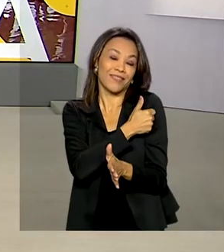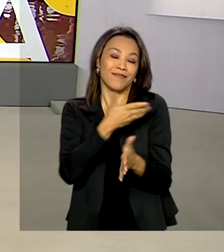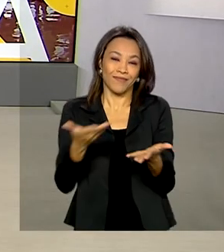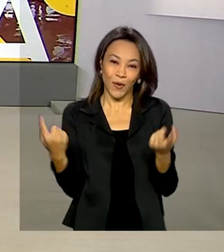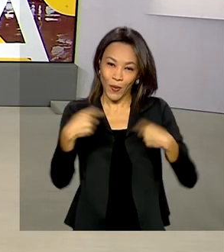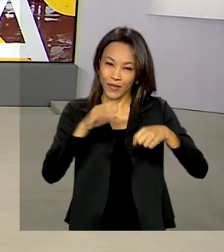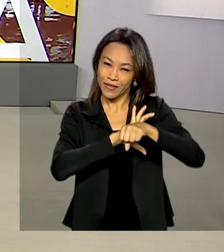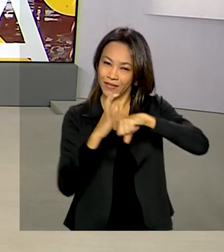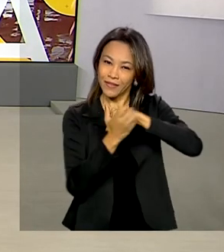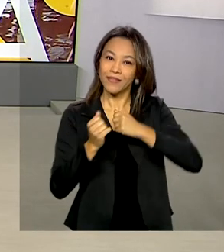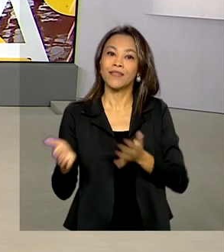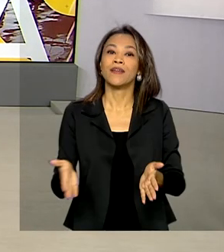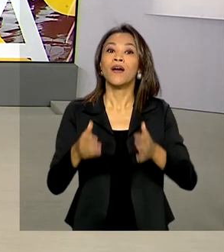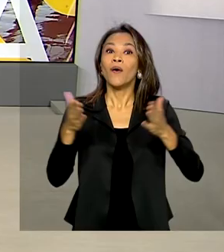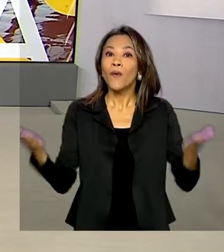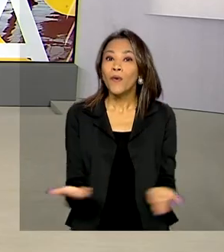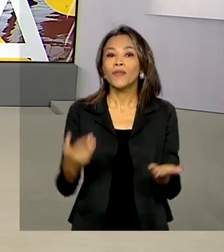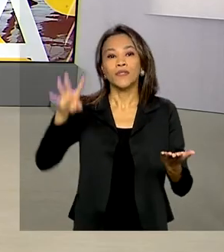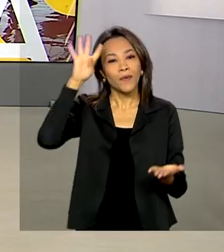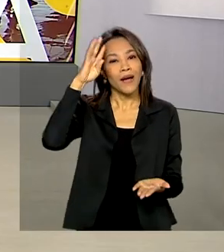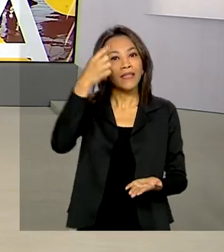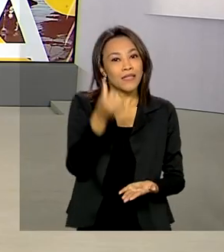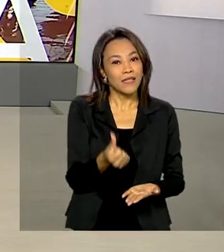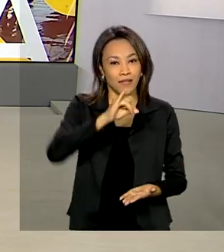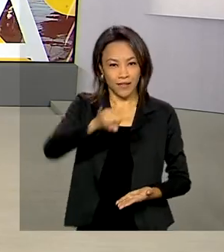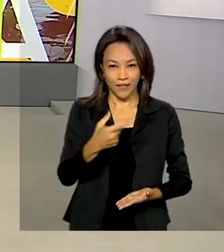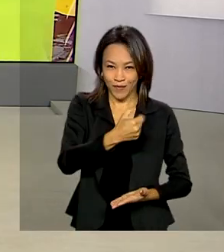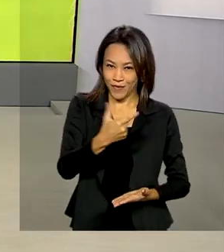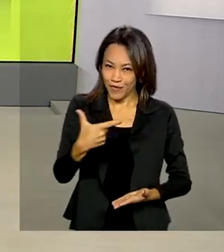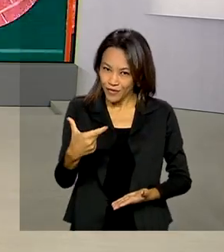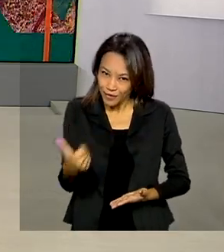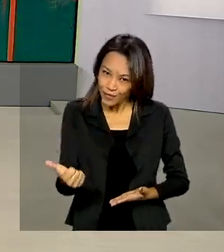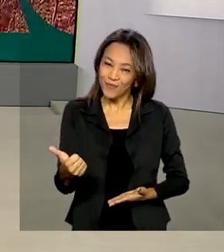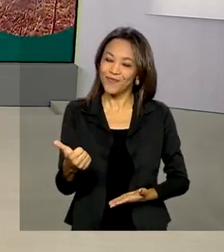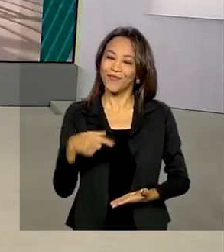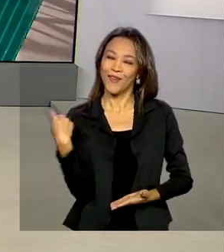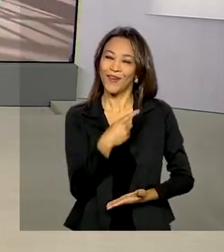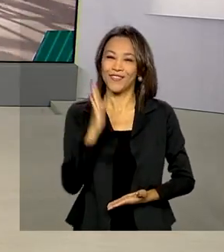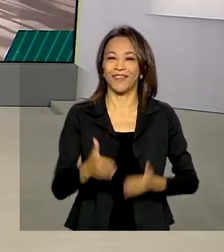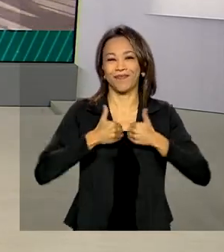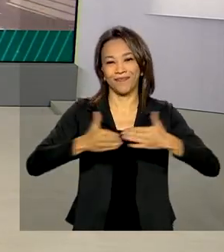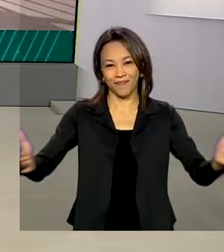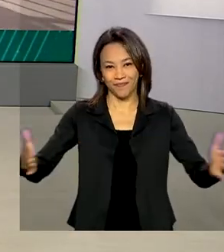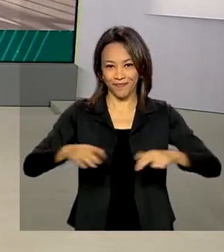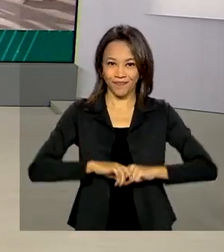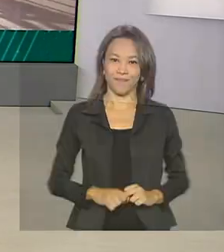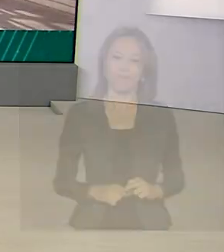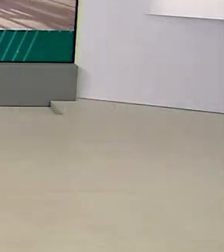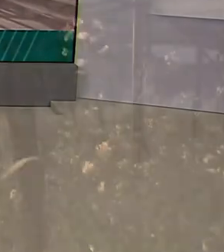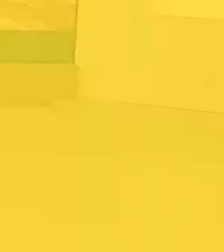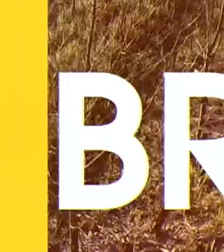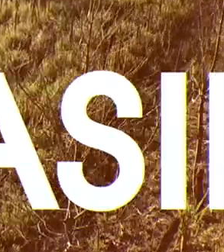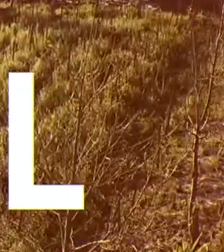Hoje é quarta-feira, 6 de janeiro de 2021. O Brasil em Dia já está no ar.